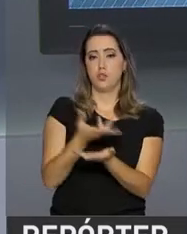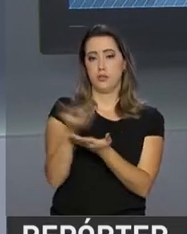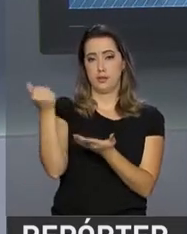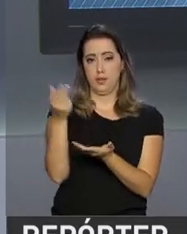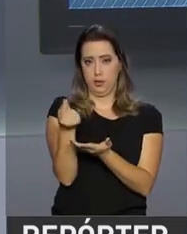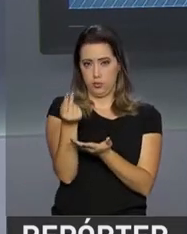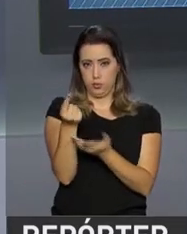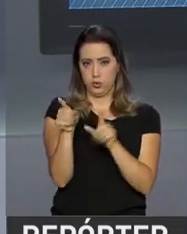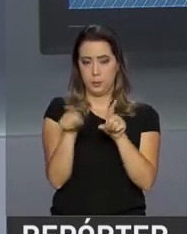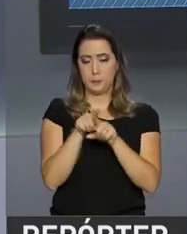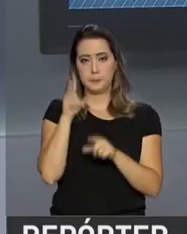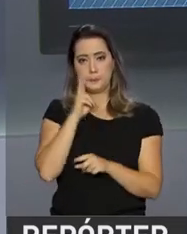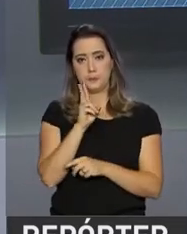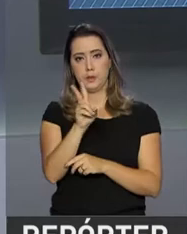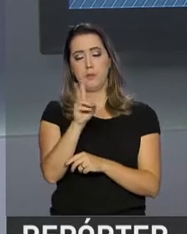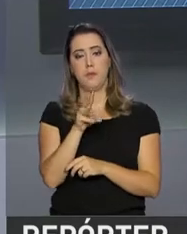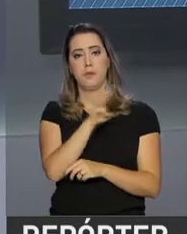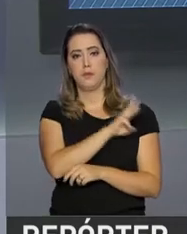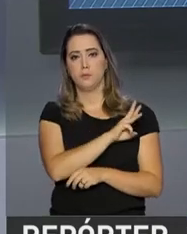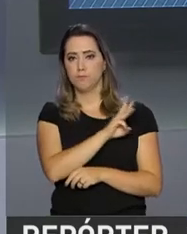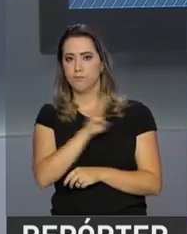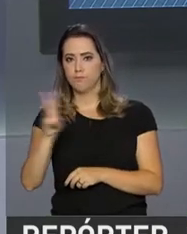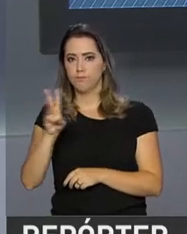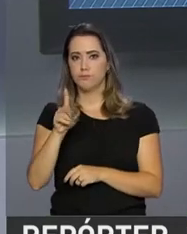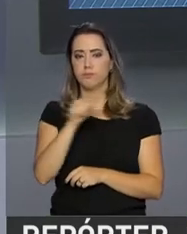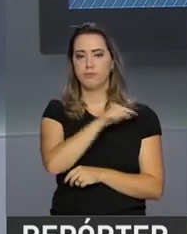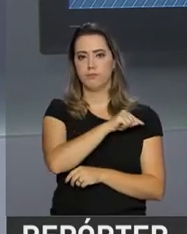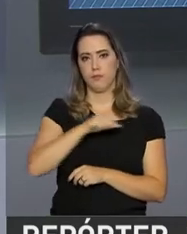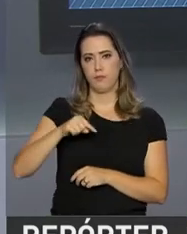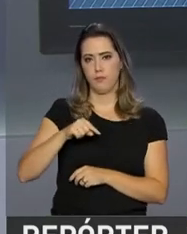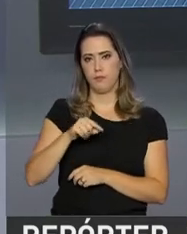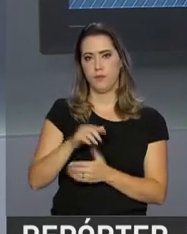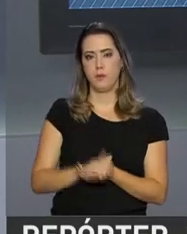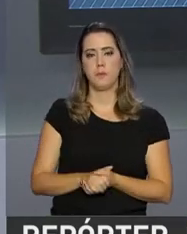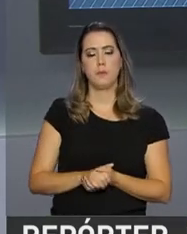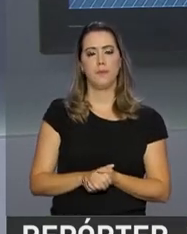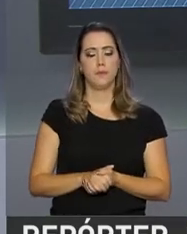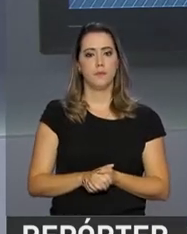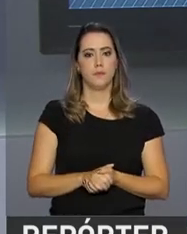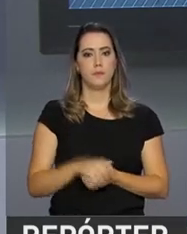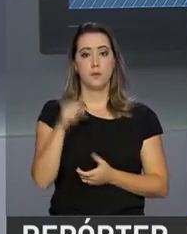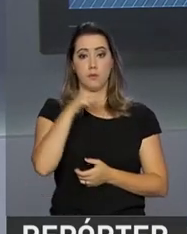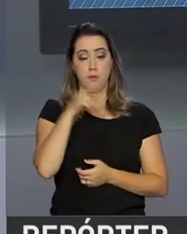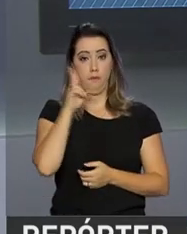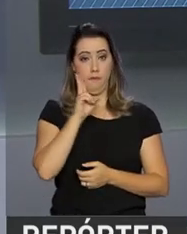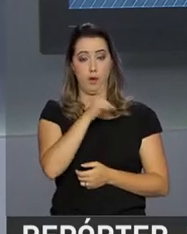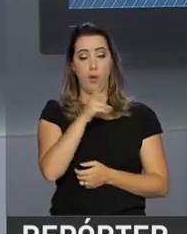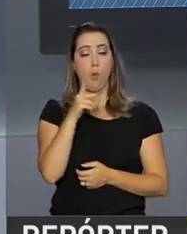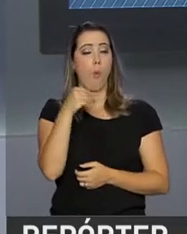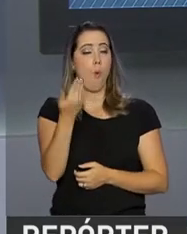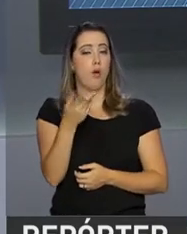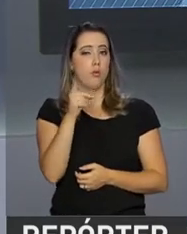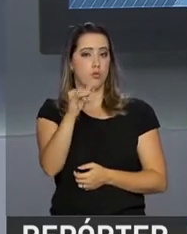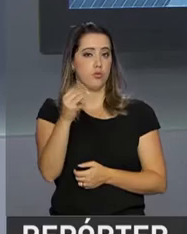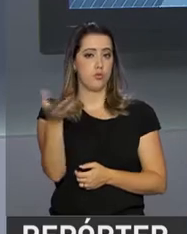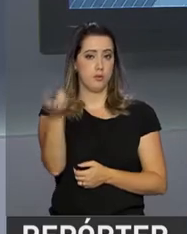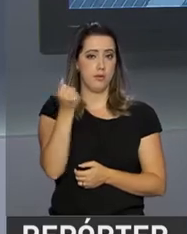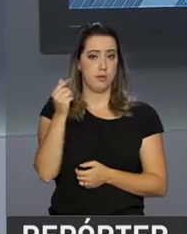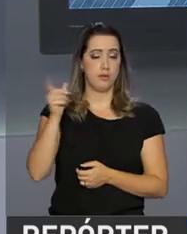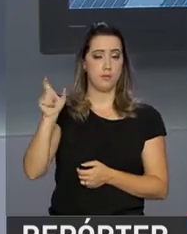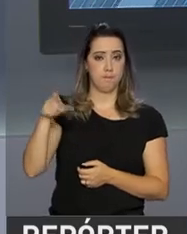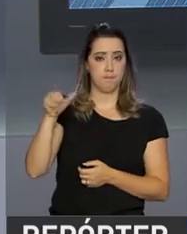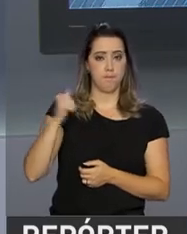beneficiários encontram o calendário no site do Ministério do Desenvolvimento Social. O endereço é www.mds